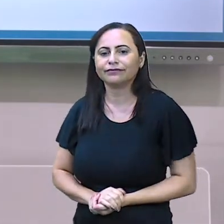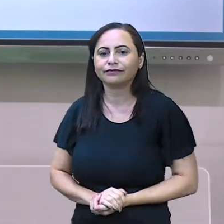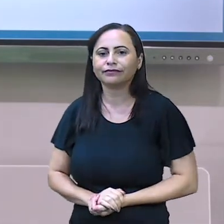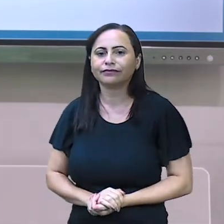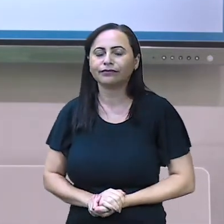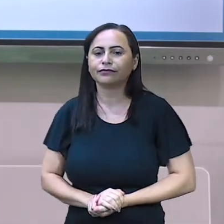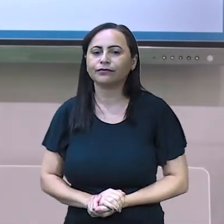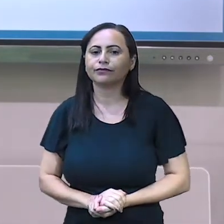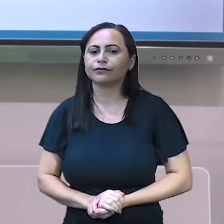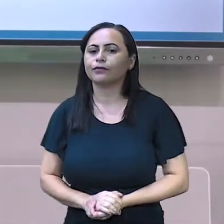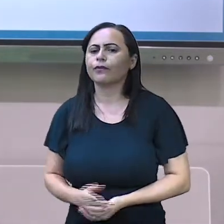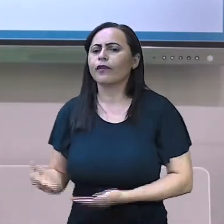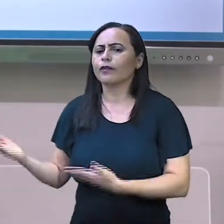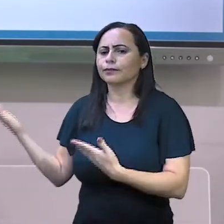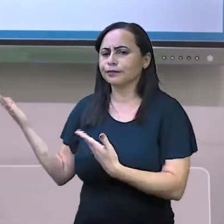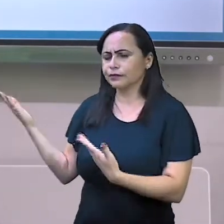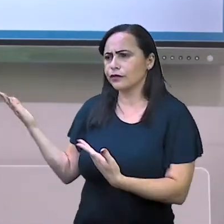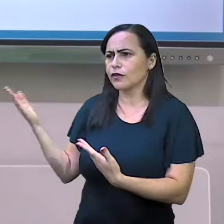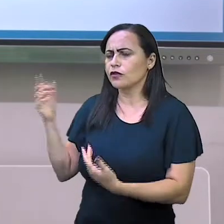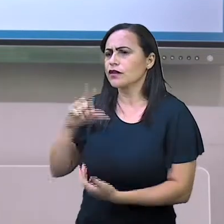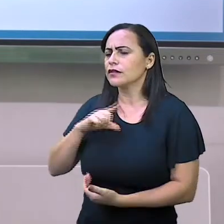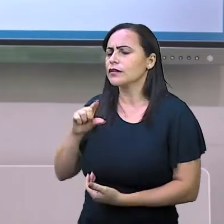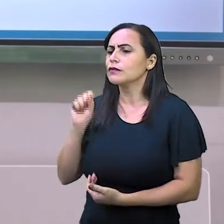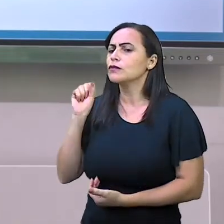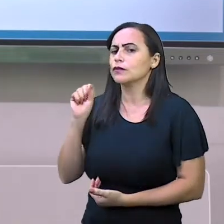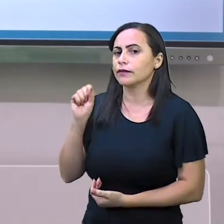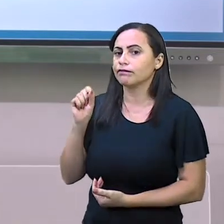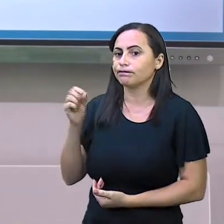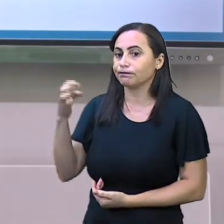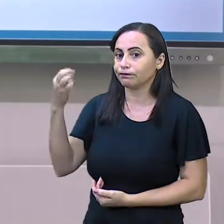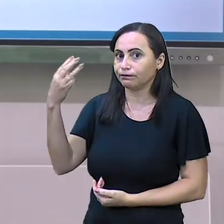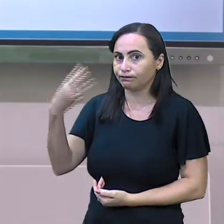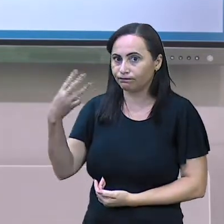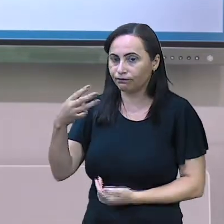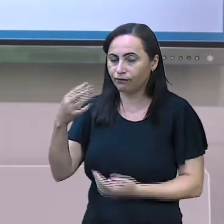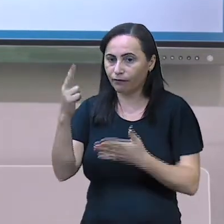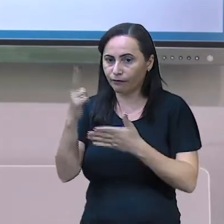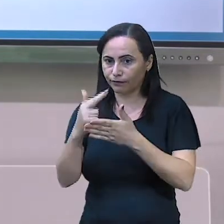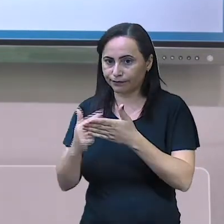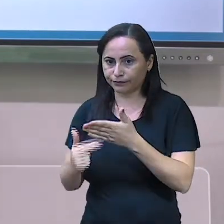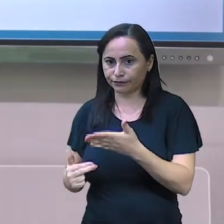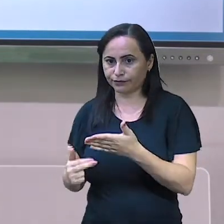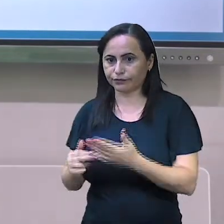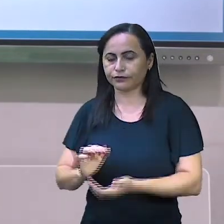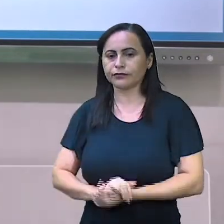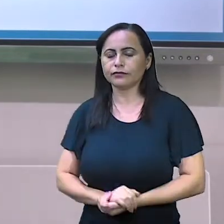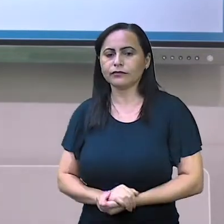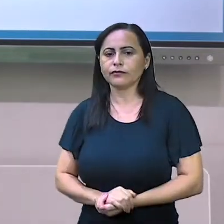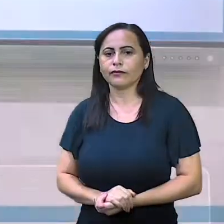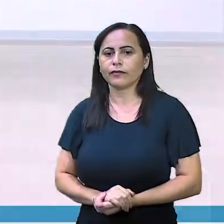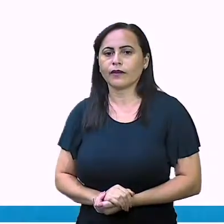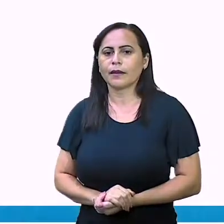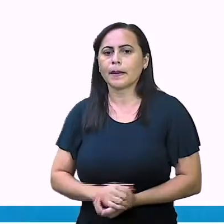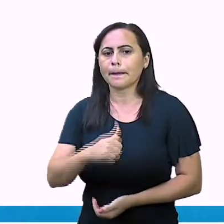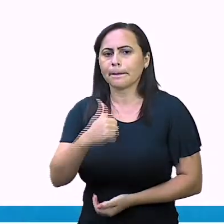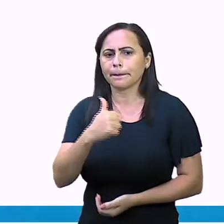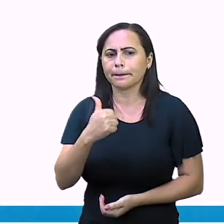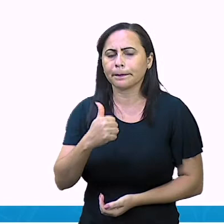E aqui, criançada, eu tenho três imagens. Aqui, manhã,